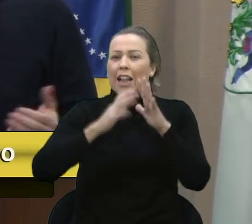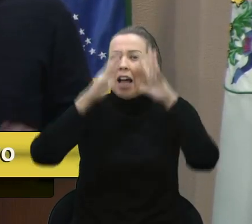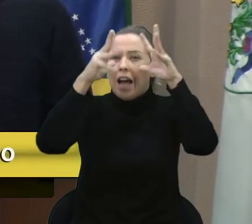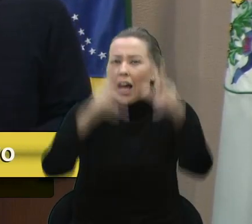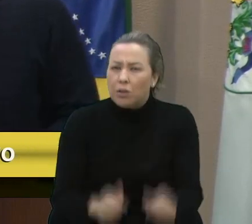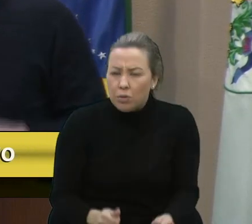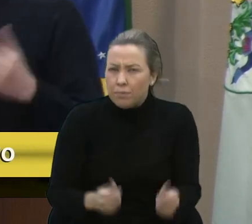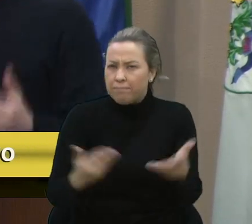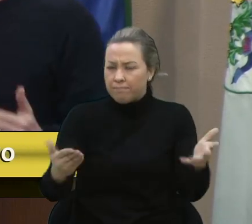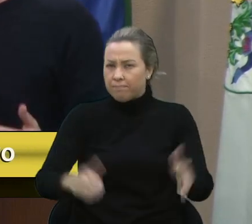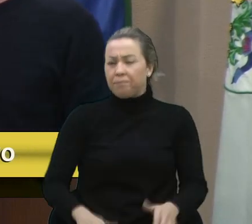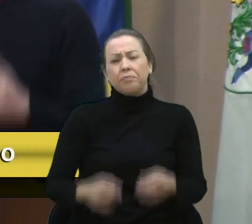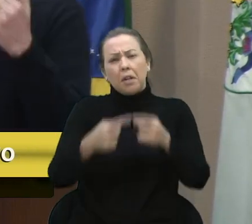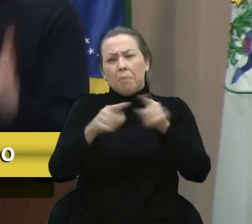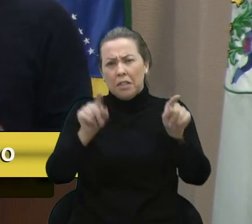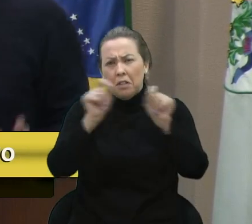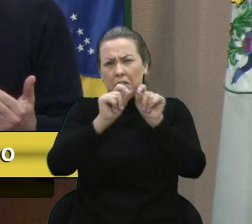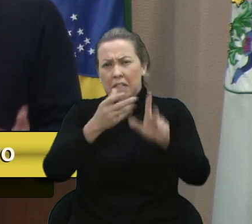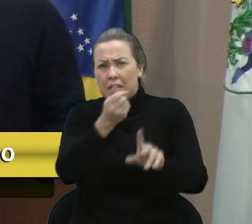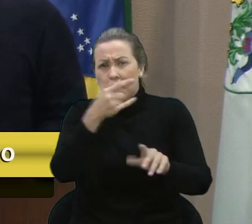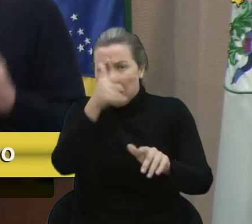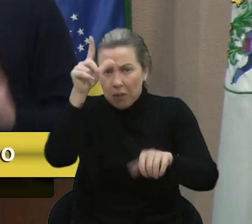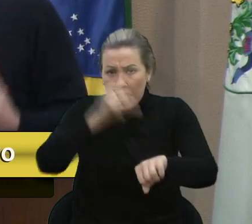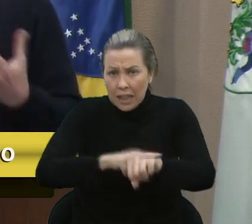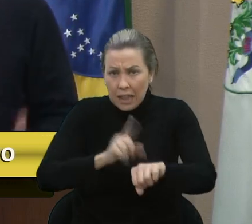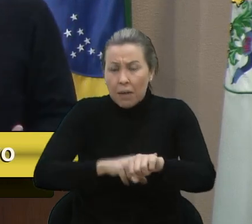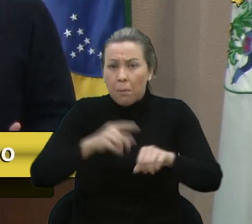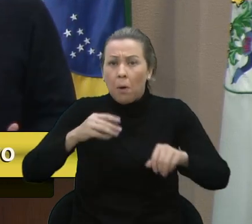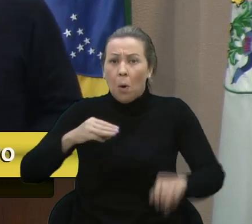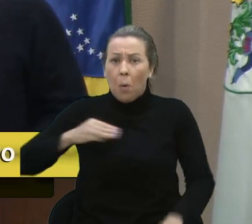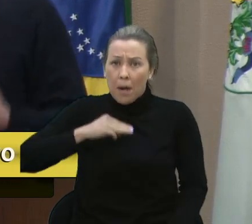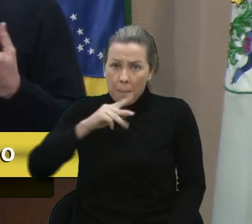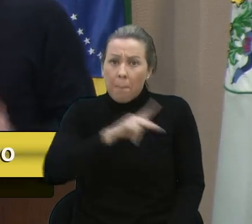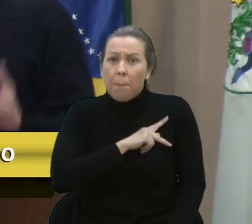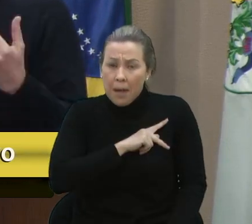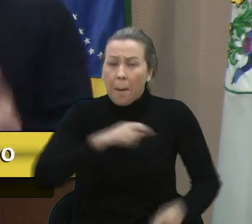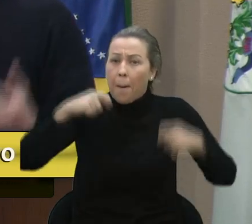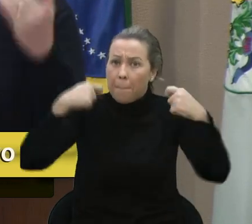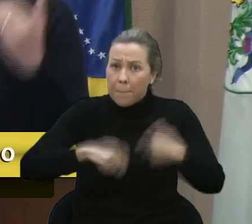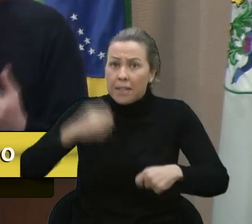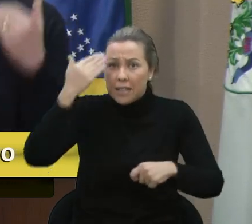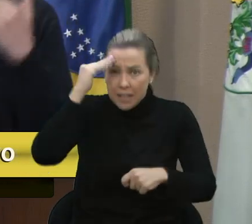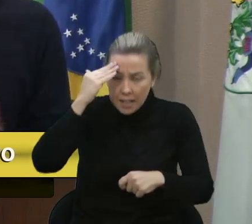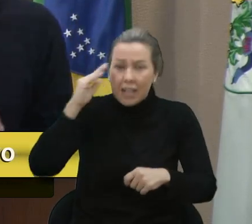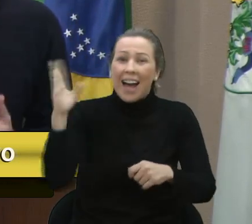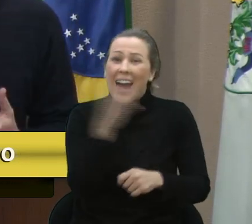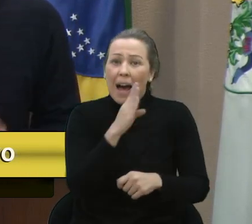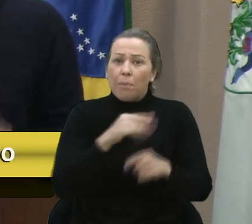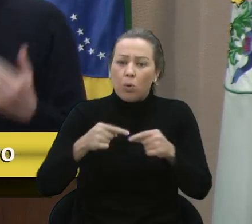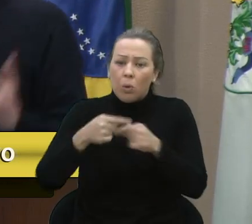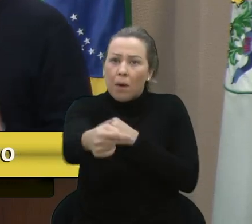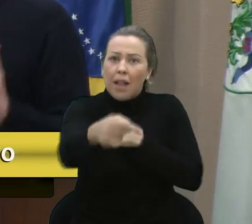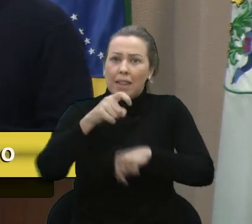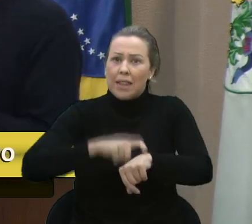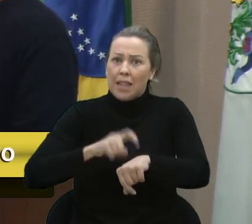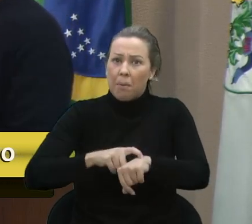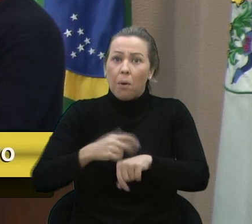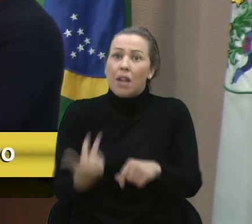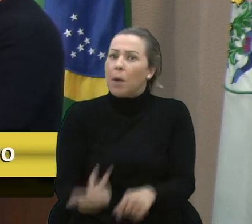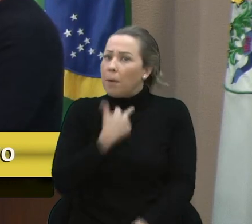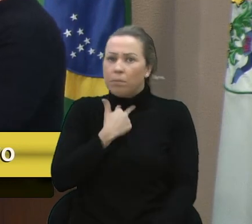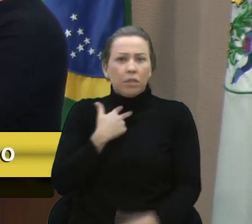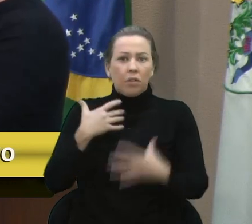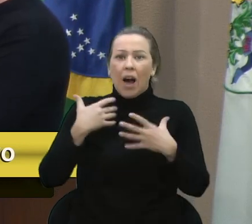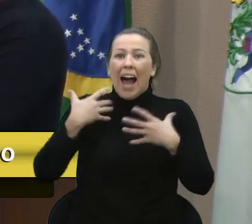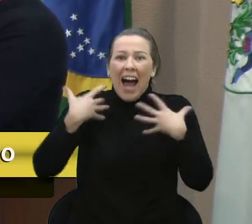irregular. Mas vamos fazer, se não der tempo de fazer, o Ministério Público precisa intermediar um prazo maior, que não é possível